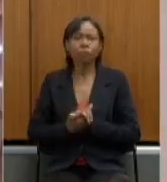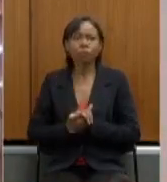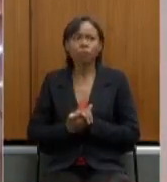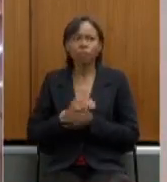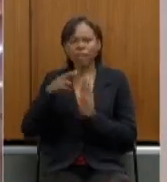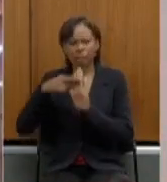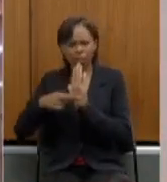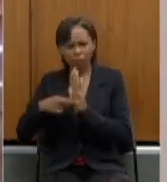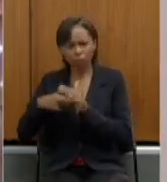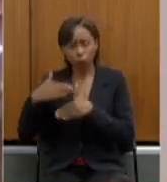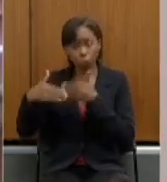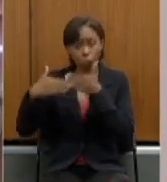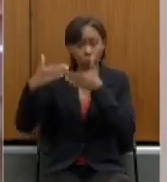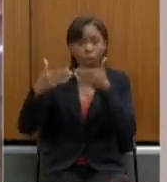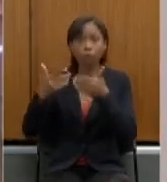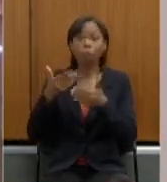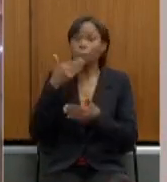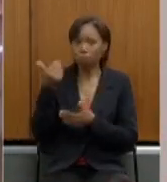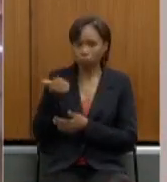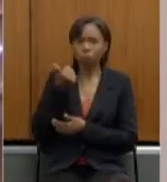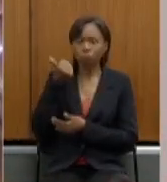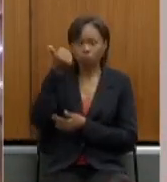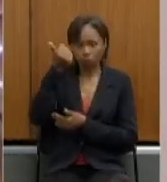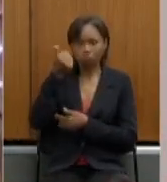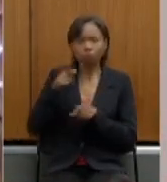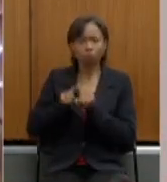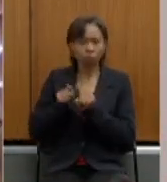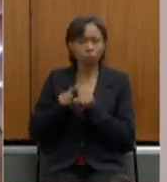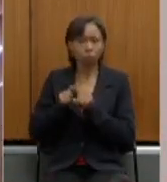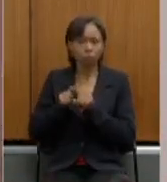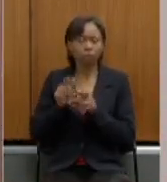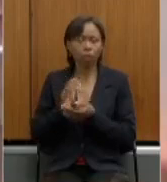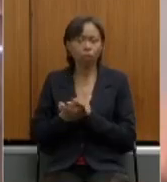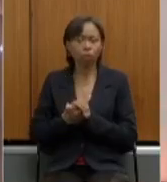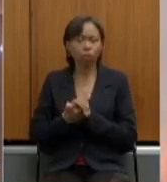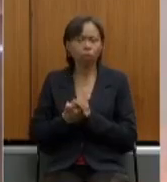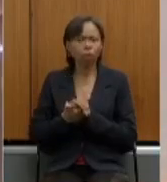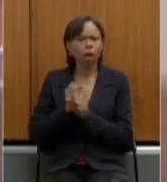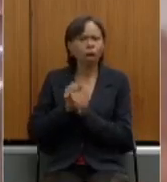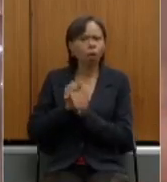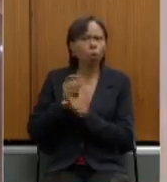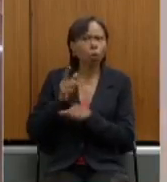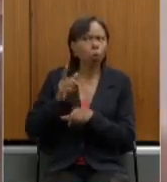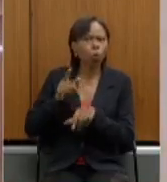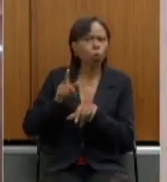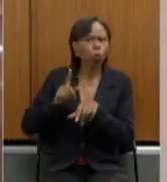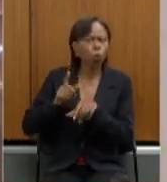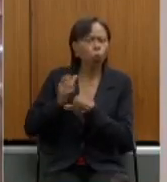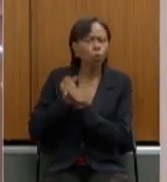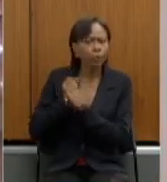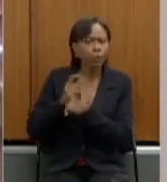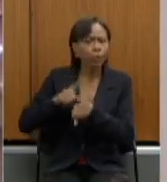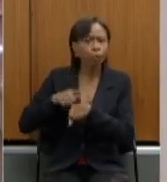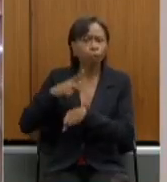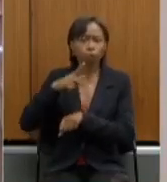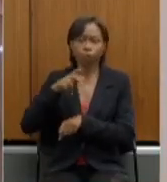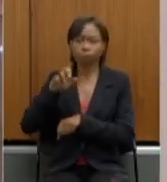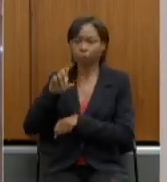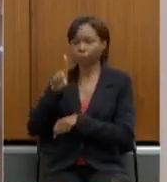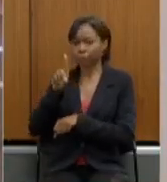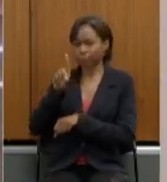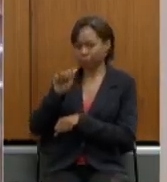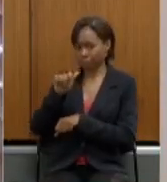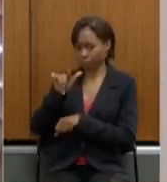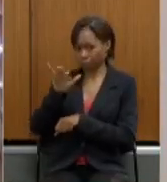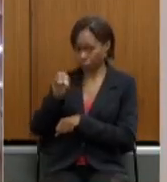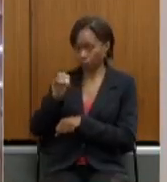de progressão nós também melhoramos então tanto o tempo de pedágio quanto a regra quanto a regra de